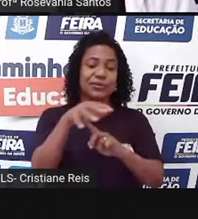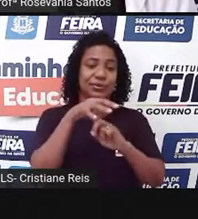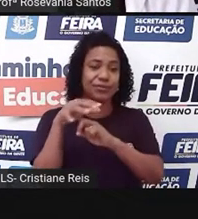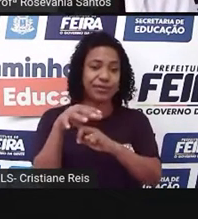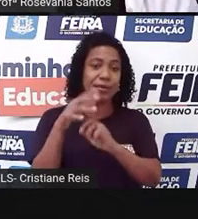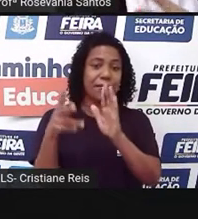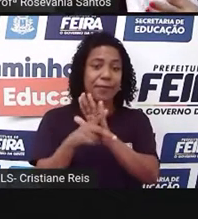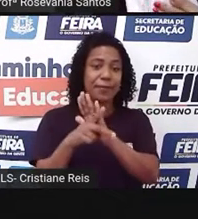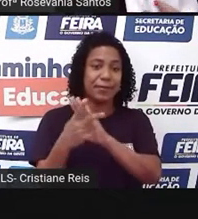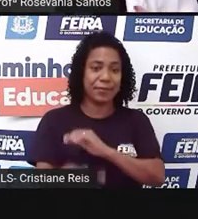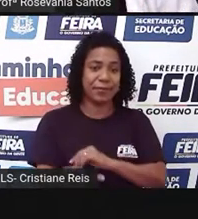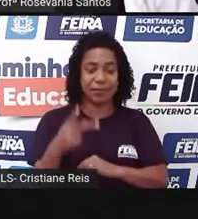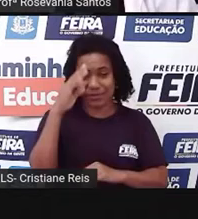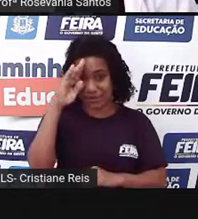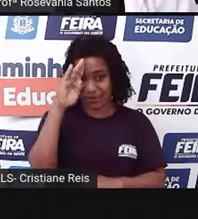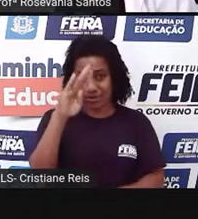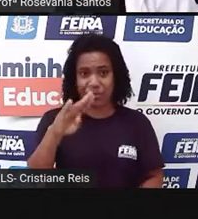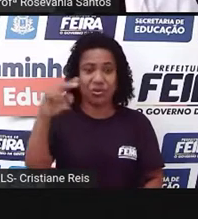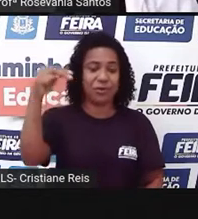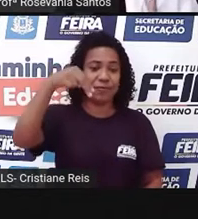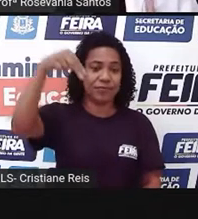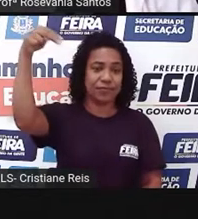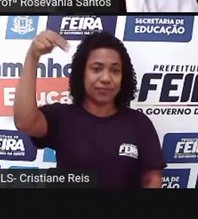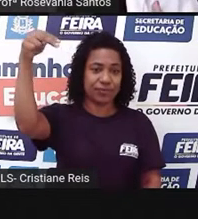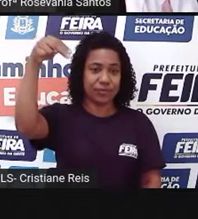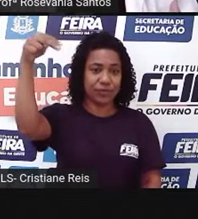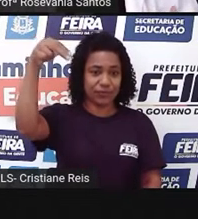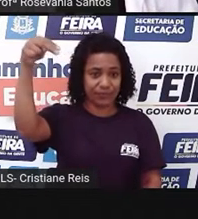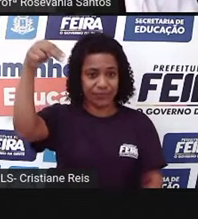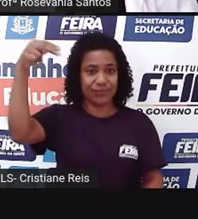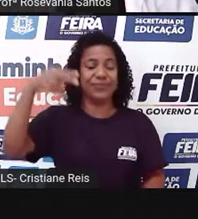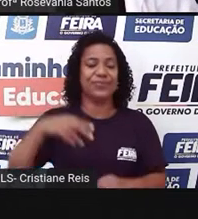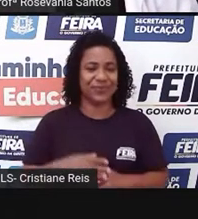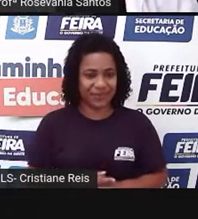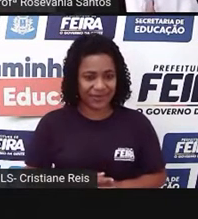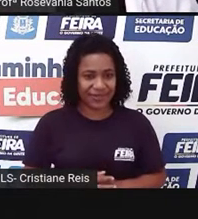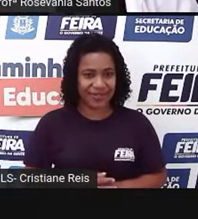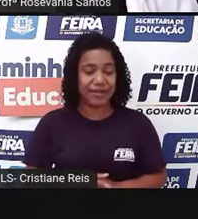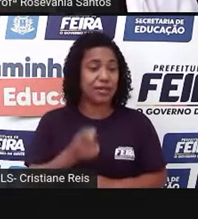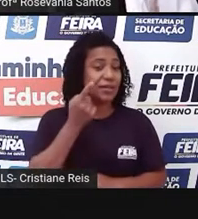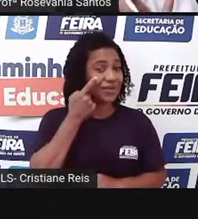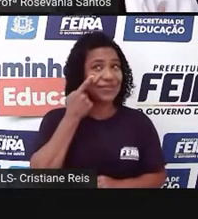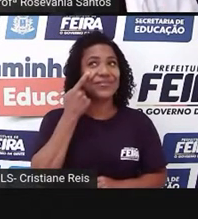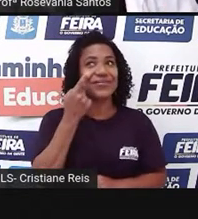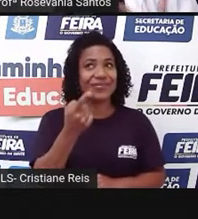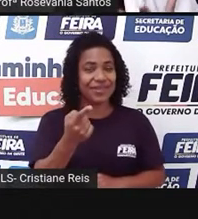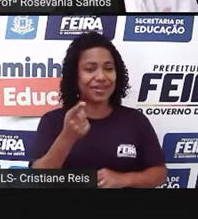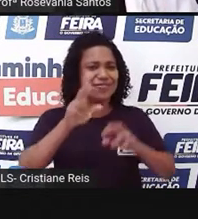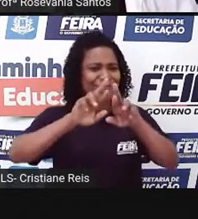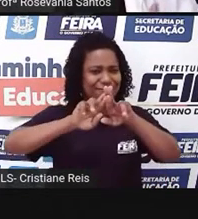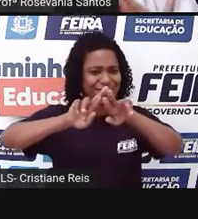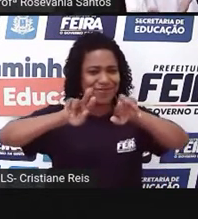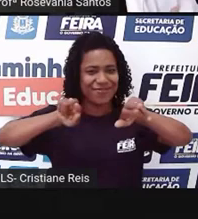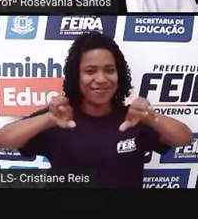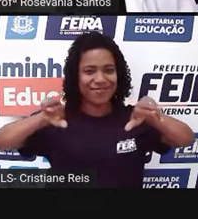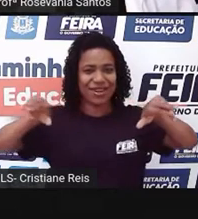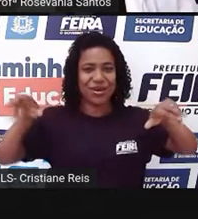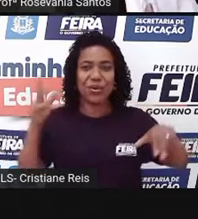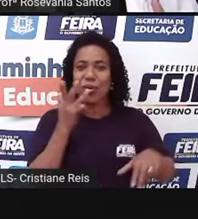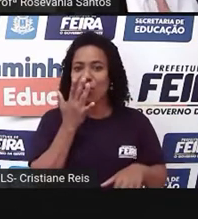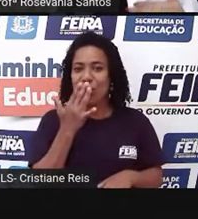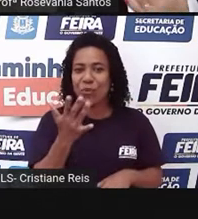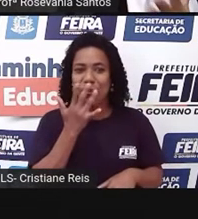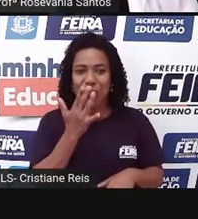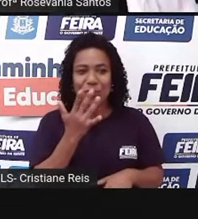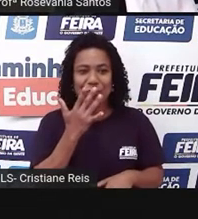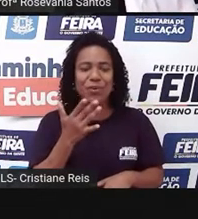Nordeste. E, na realidade, nós vamos, né, tá, chamando atenção a essa variedade de cores, de